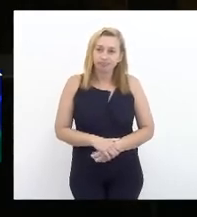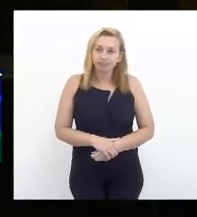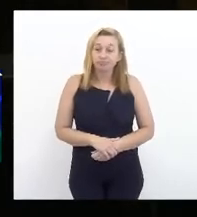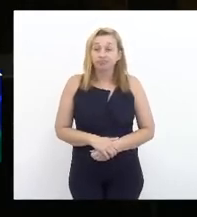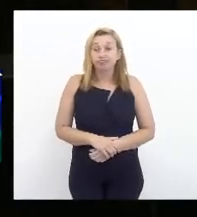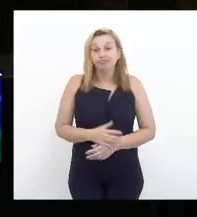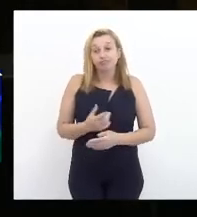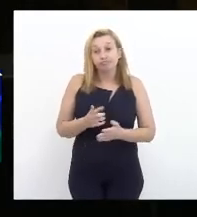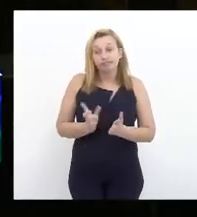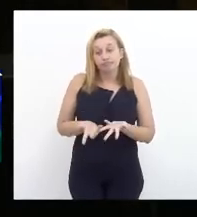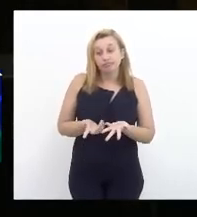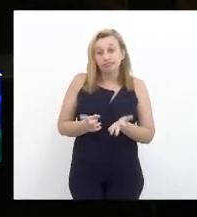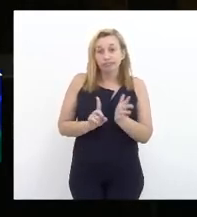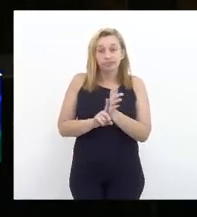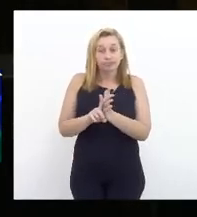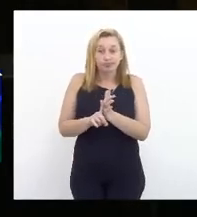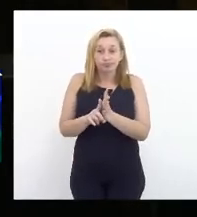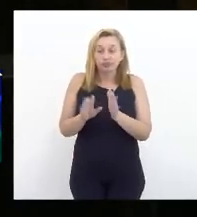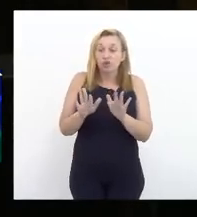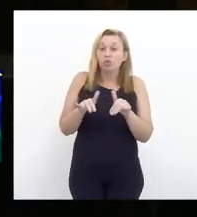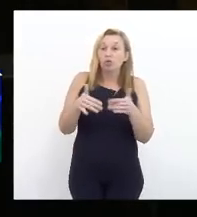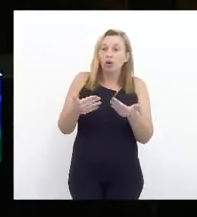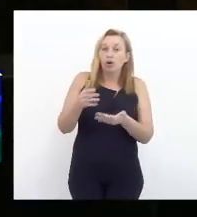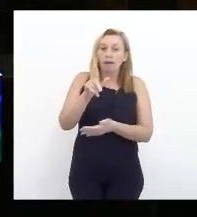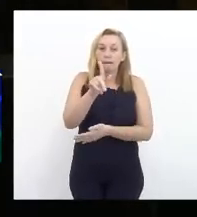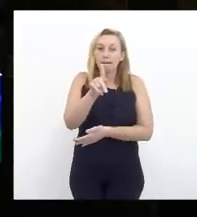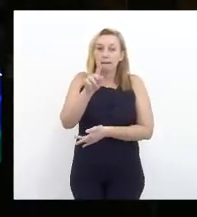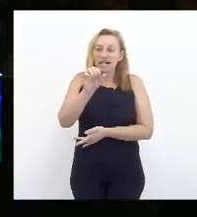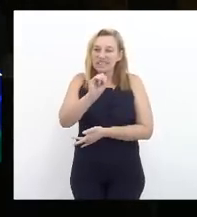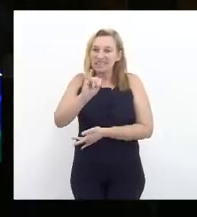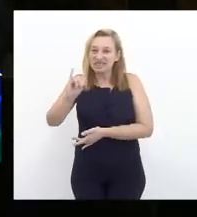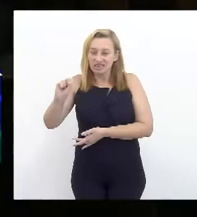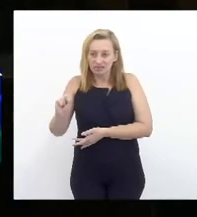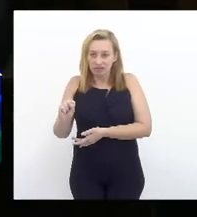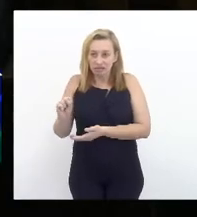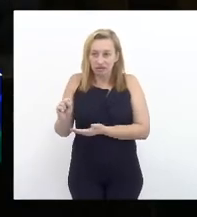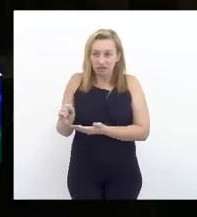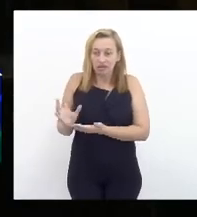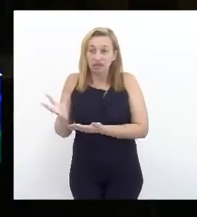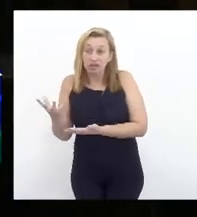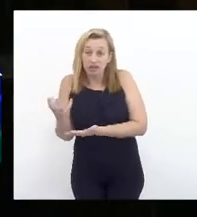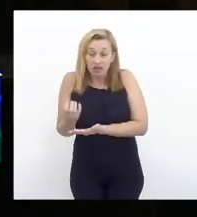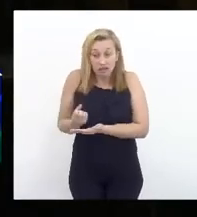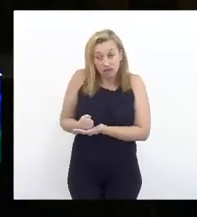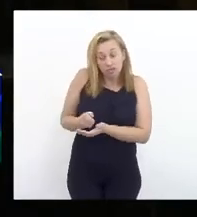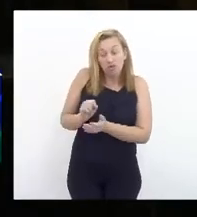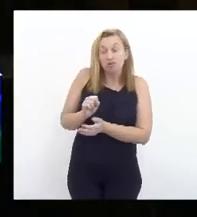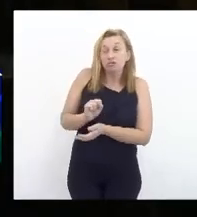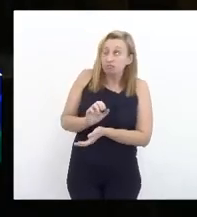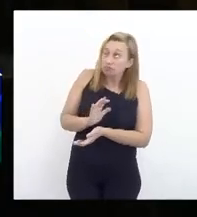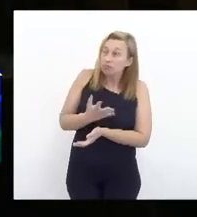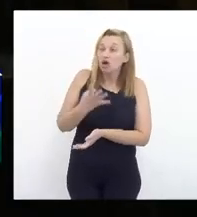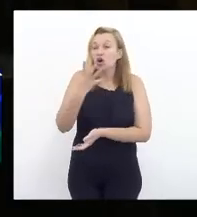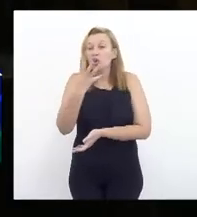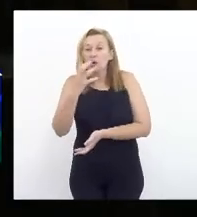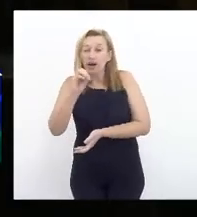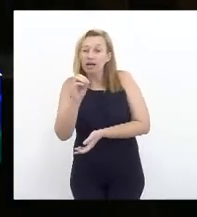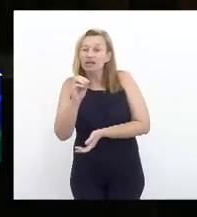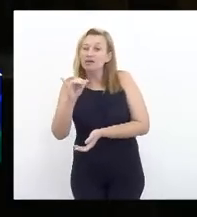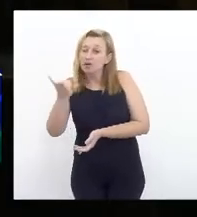verificar quais são passíveis de fato de serem recebidos, que não morreram, deve dar uns 40 bilhões